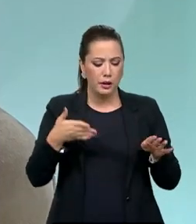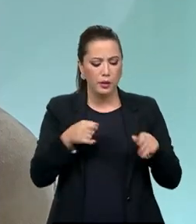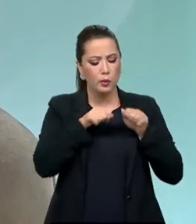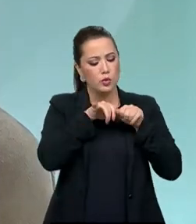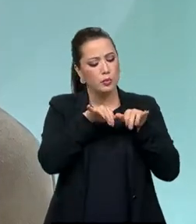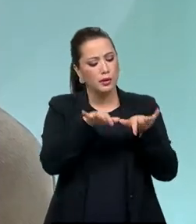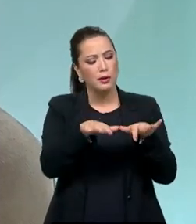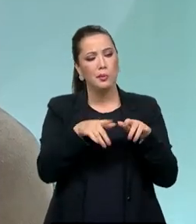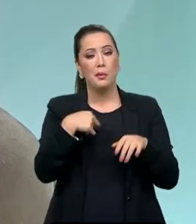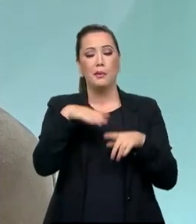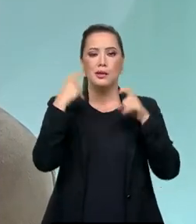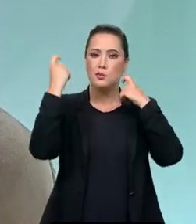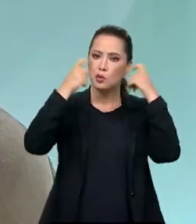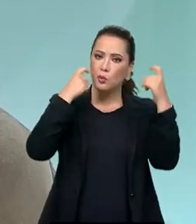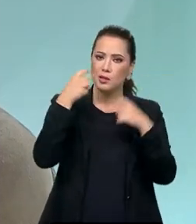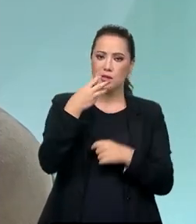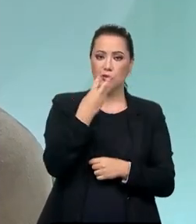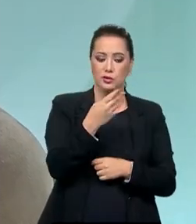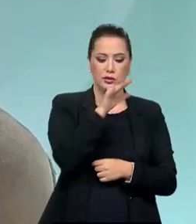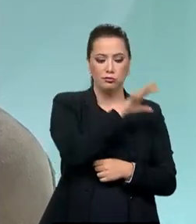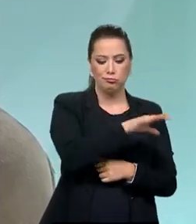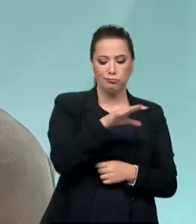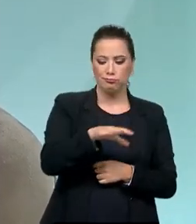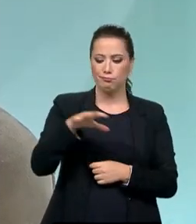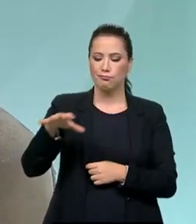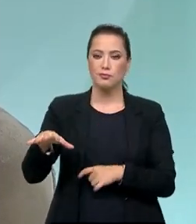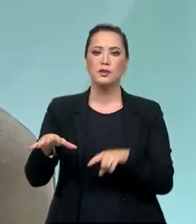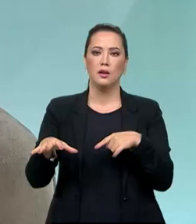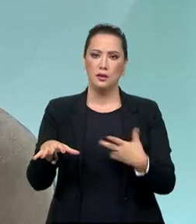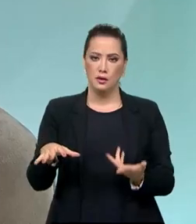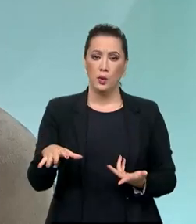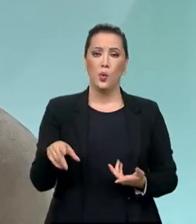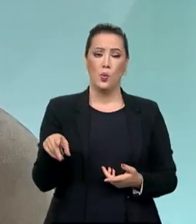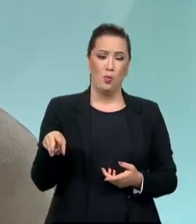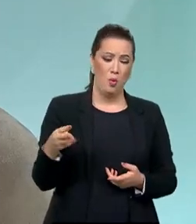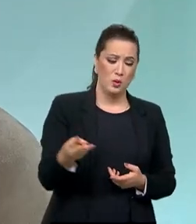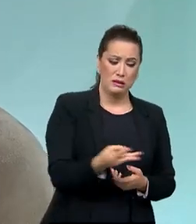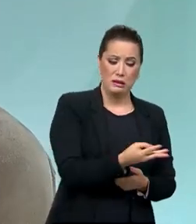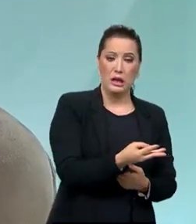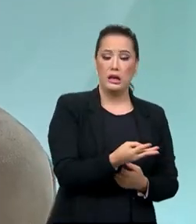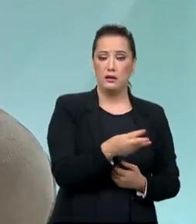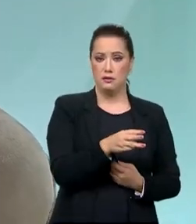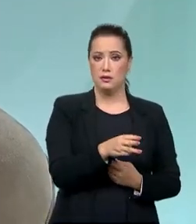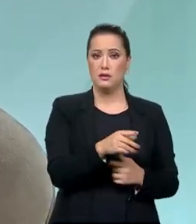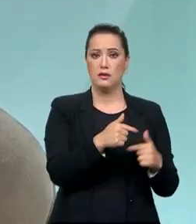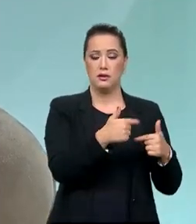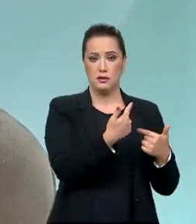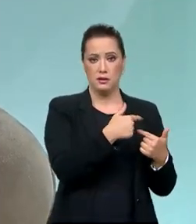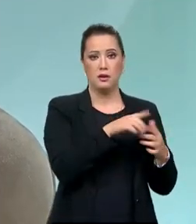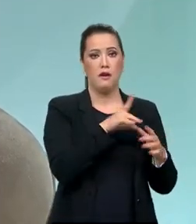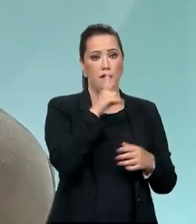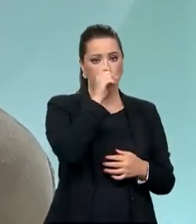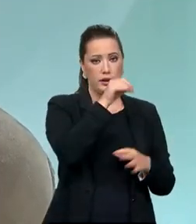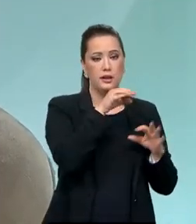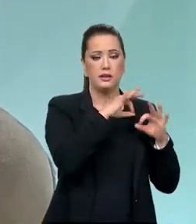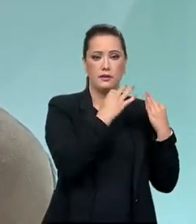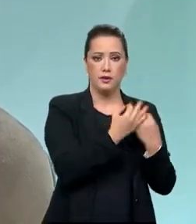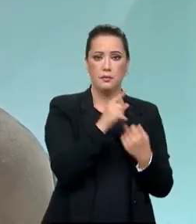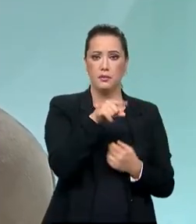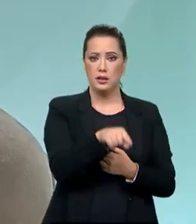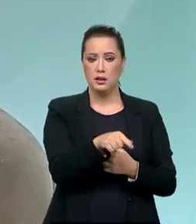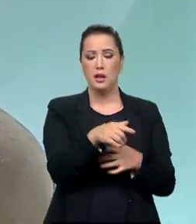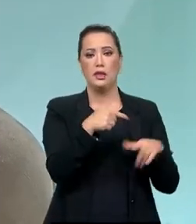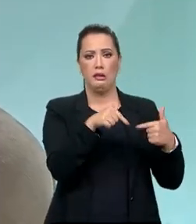preocupação nas três áreas. Fortalecimento de vínculos, equilíbrio trabalho-família, corresponsabilidade no lar e